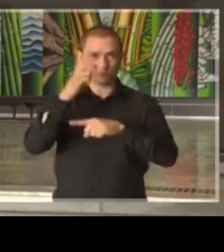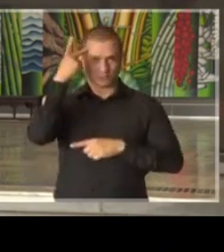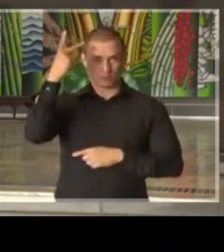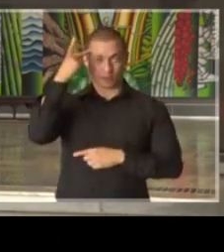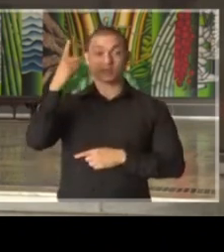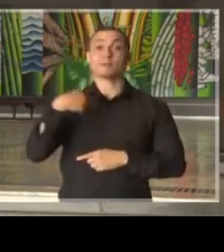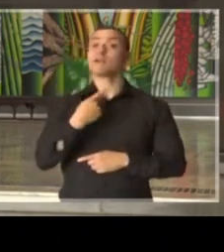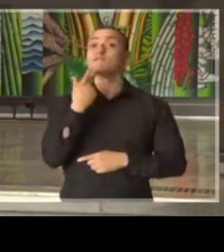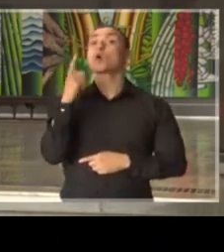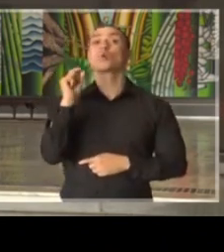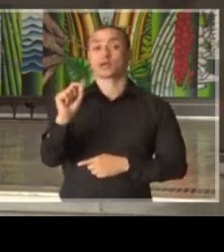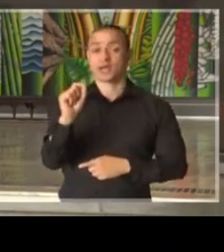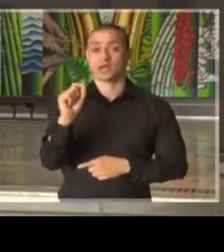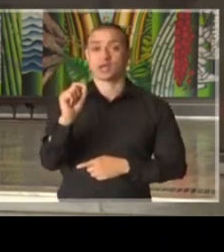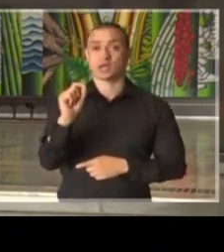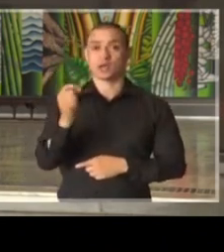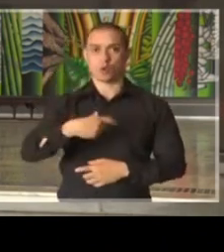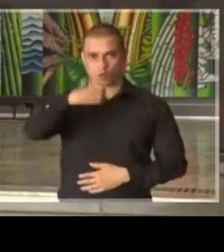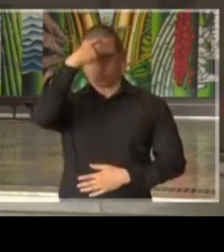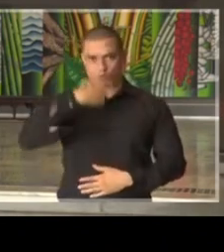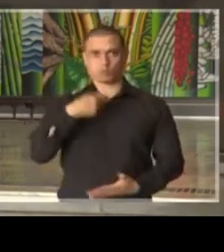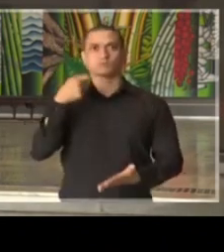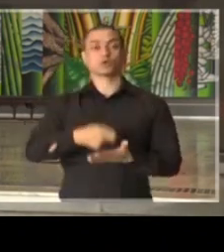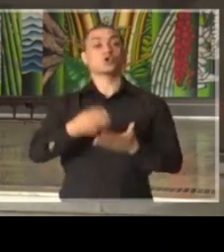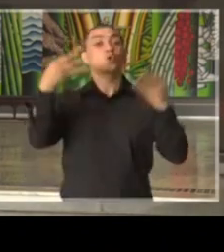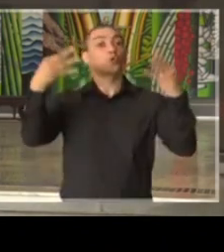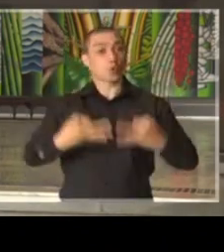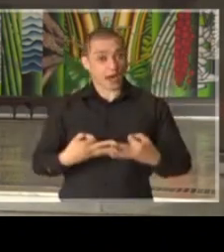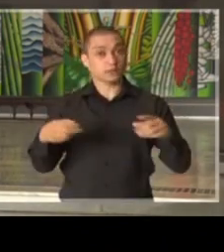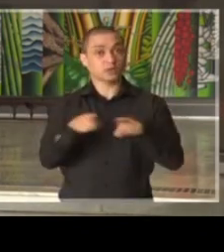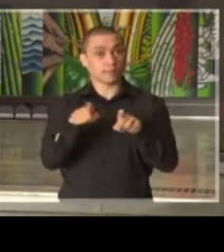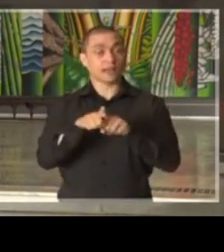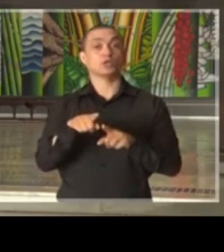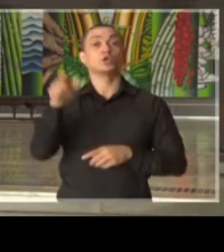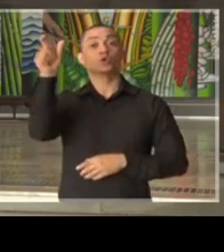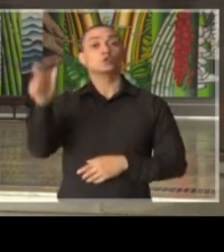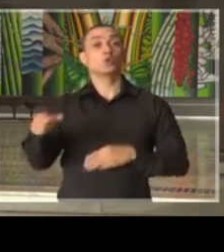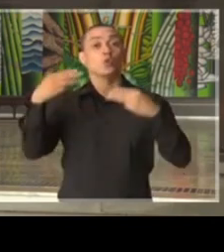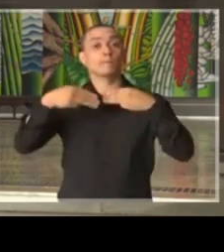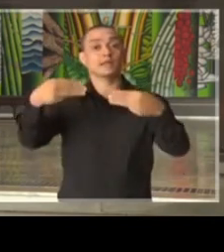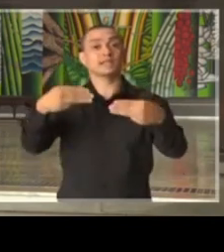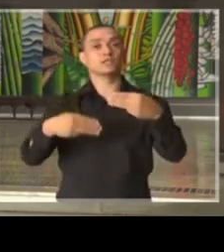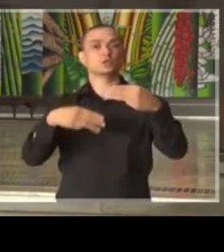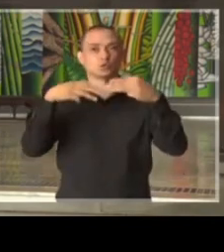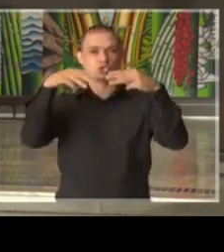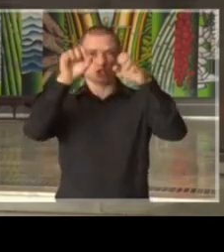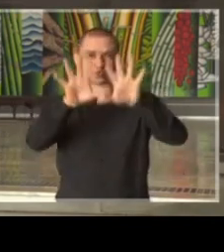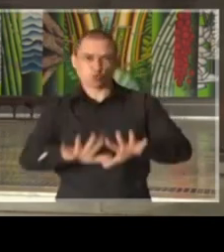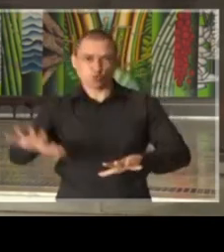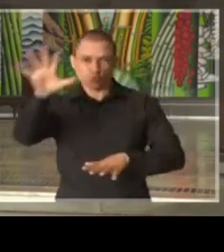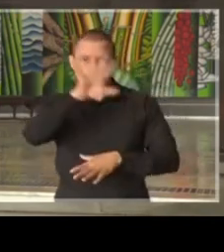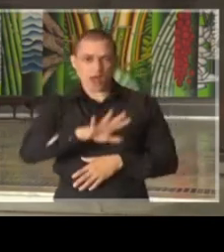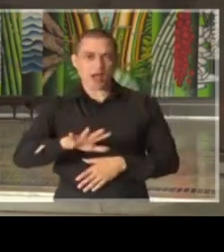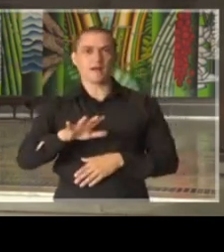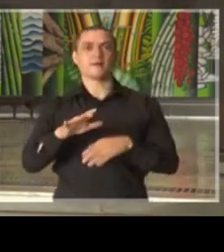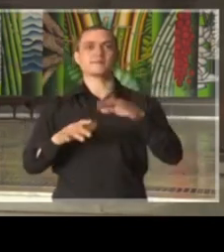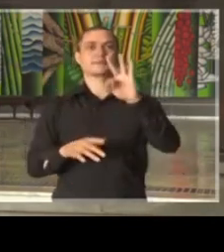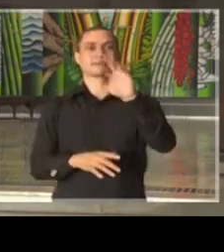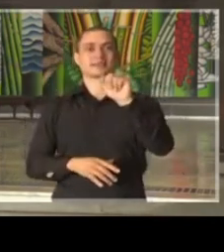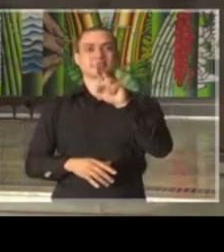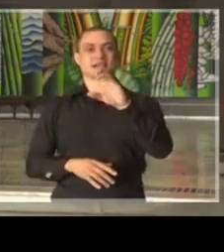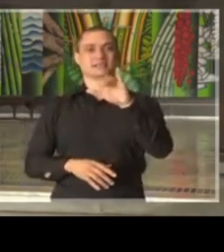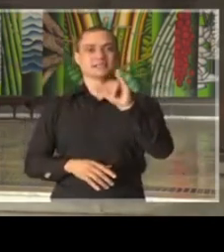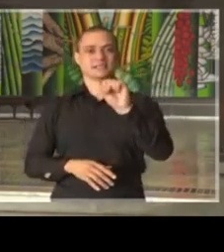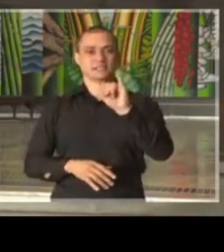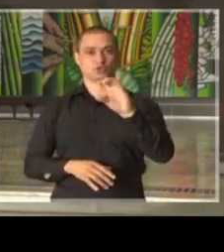e registro também um posicionamento muito correto, muito republicano do ministro de Infraestrutura, Tarcísio Gomes de